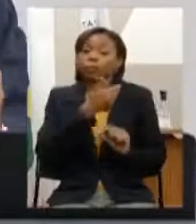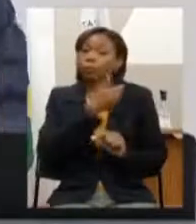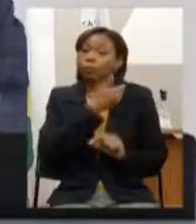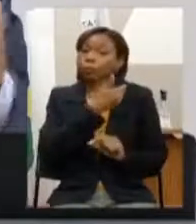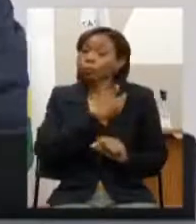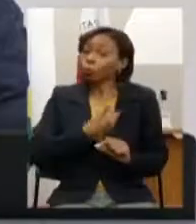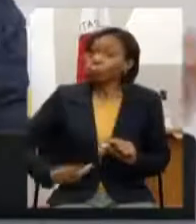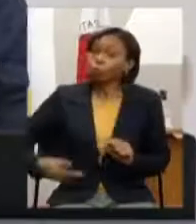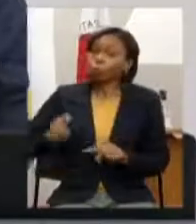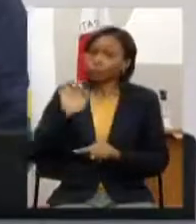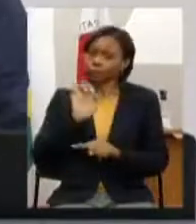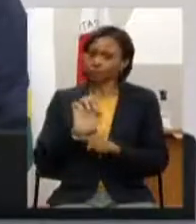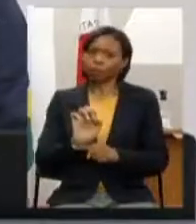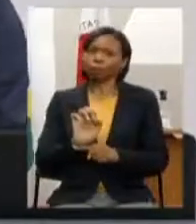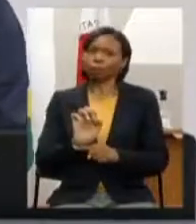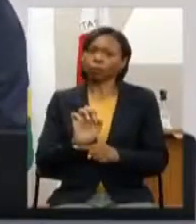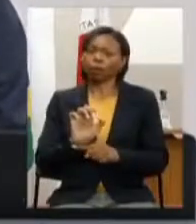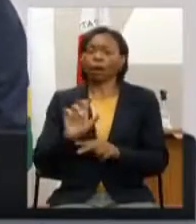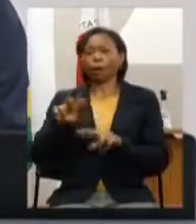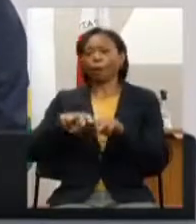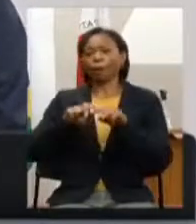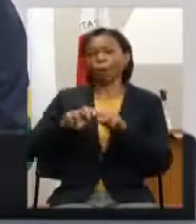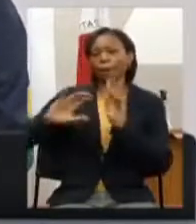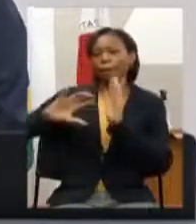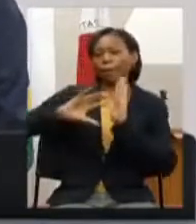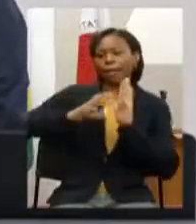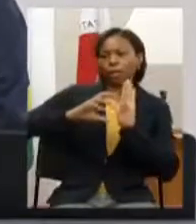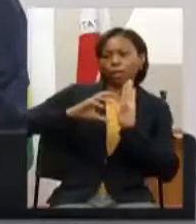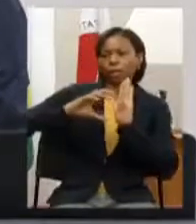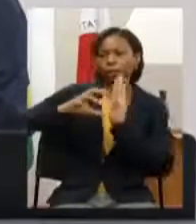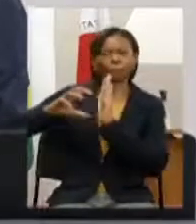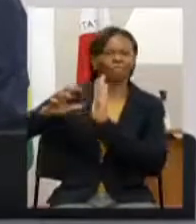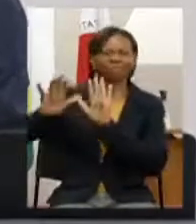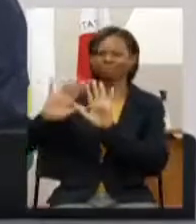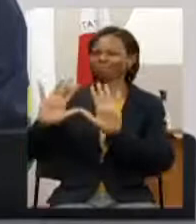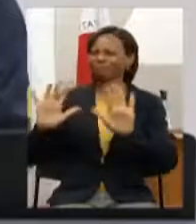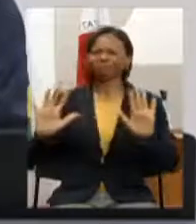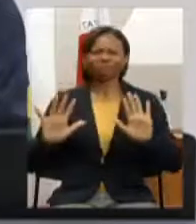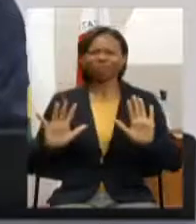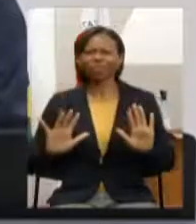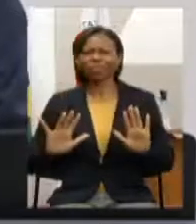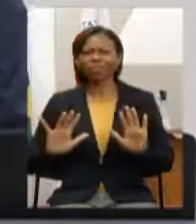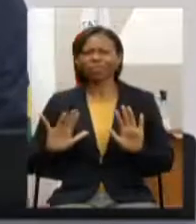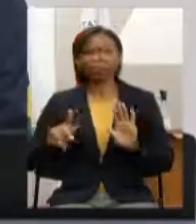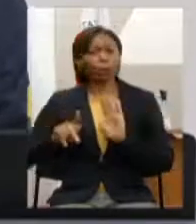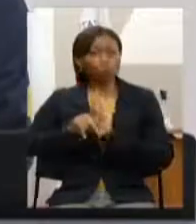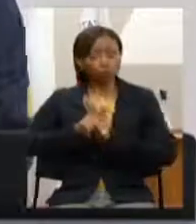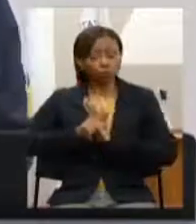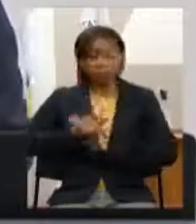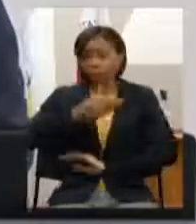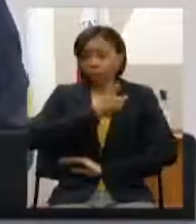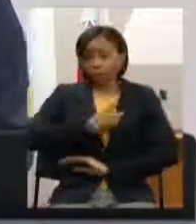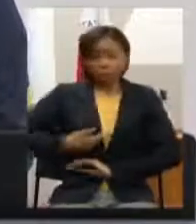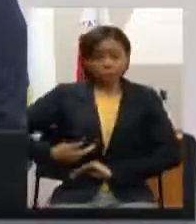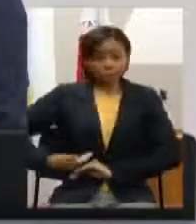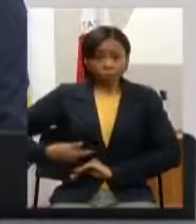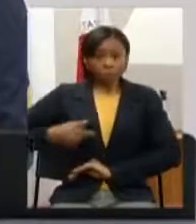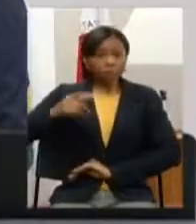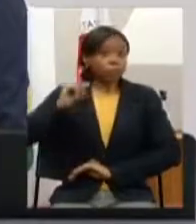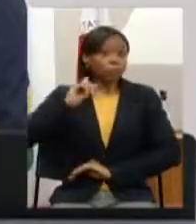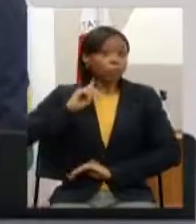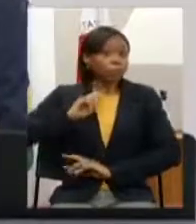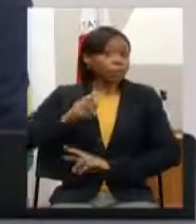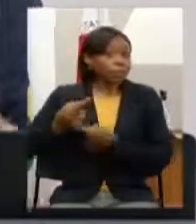do partido A, B ou C e isso é um papel que cabe ao governo de estado fazer